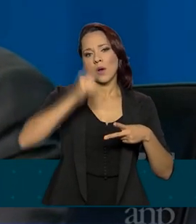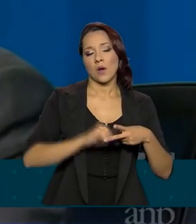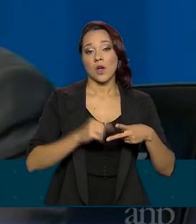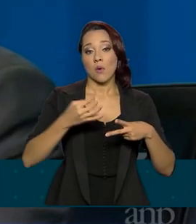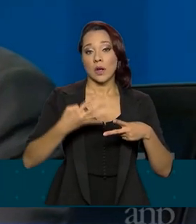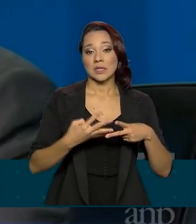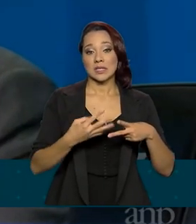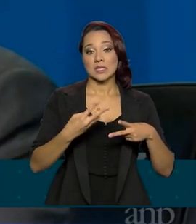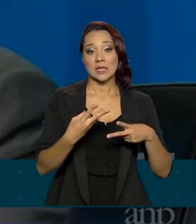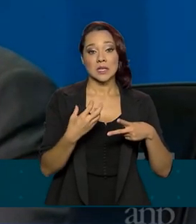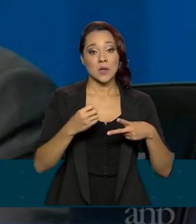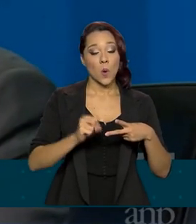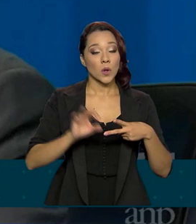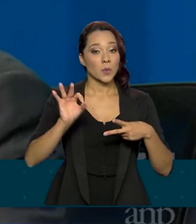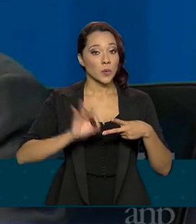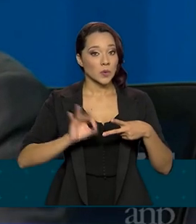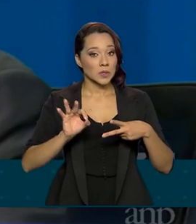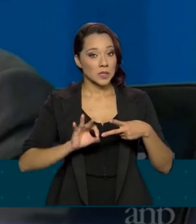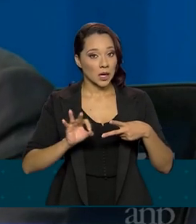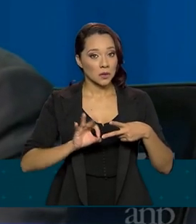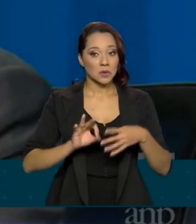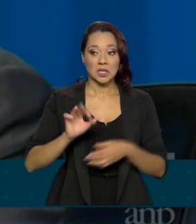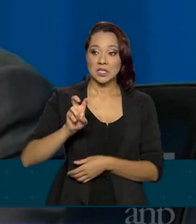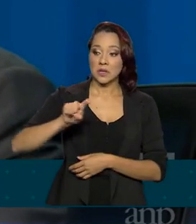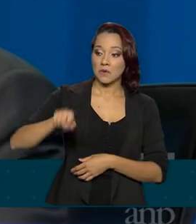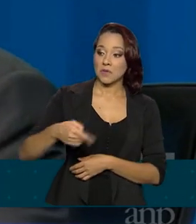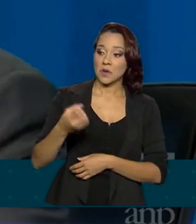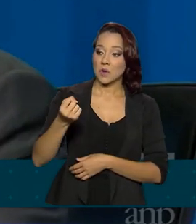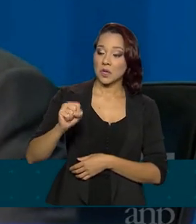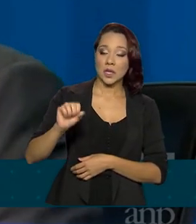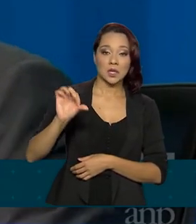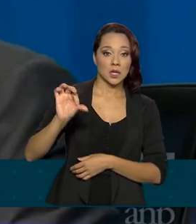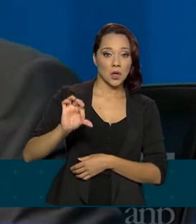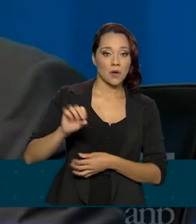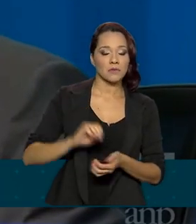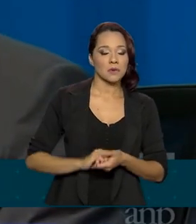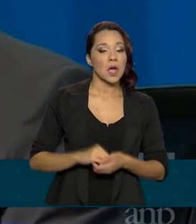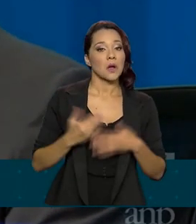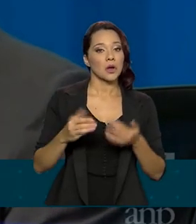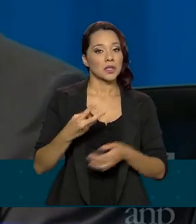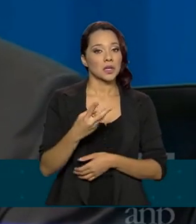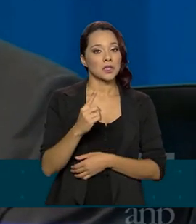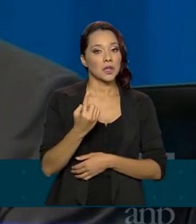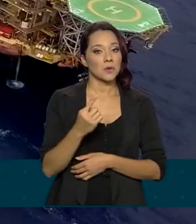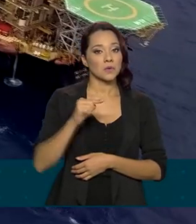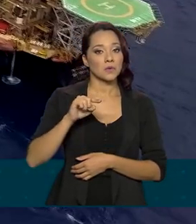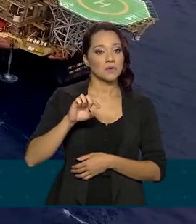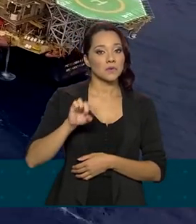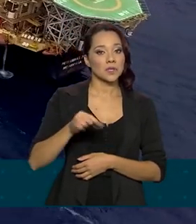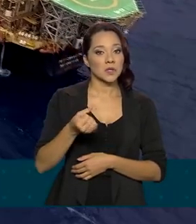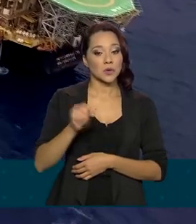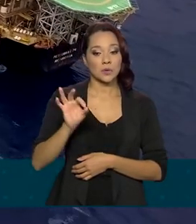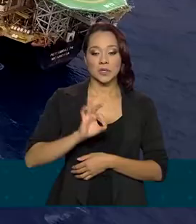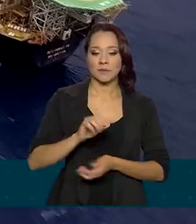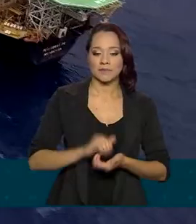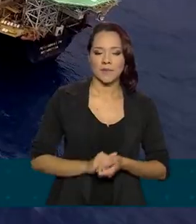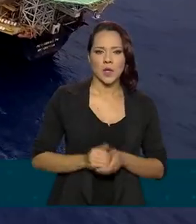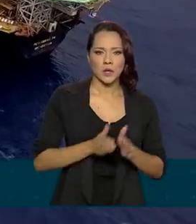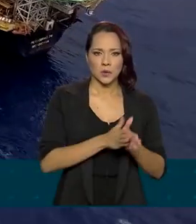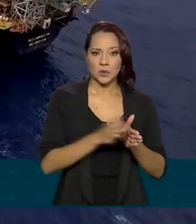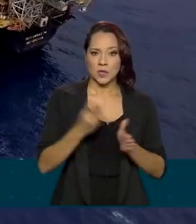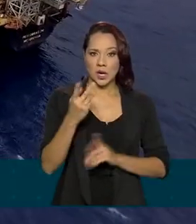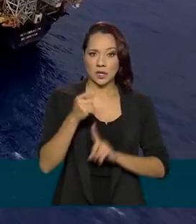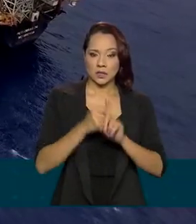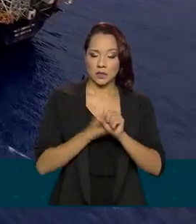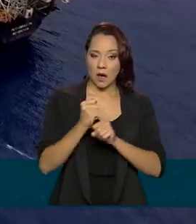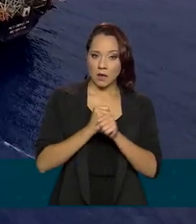438%, passando de 5,89% para 31,68%. Nos últimos três anos, o